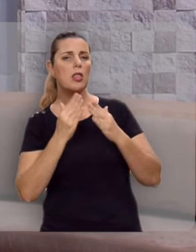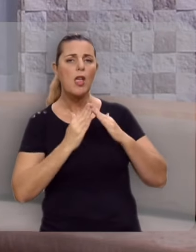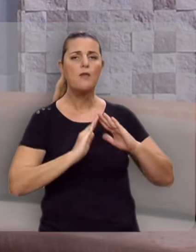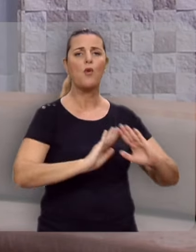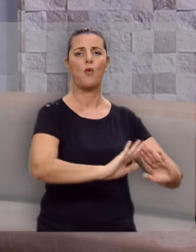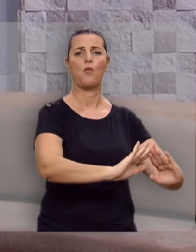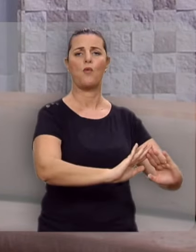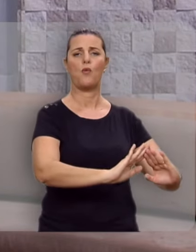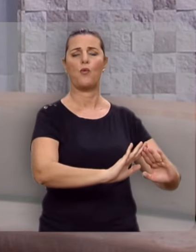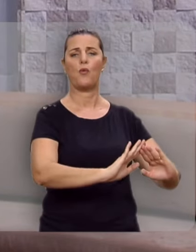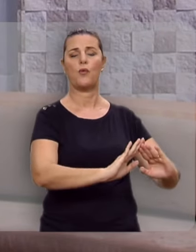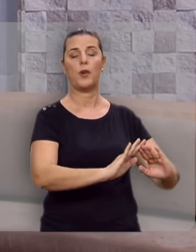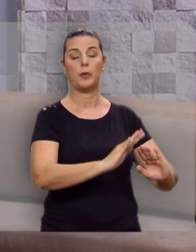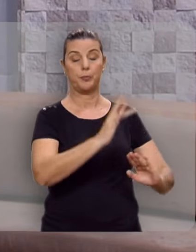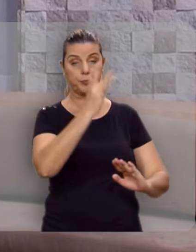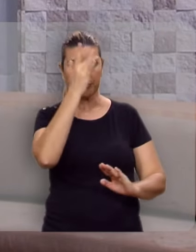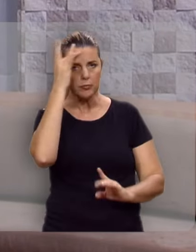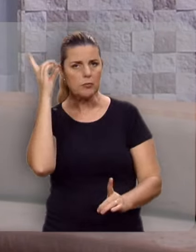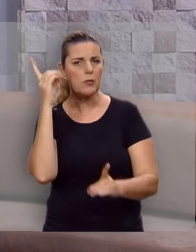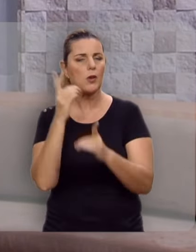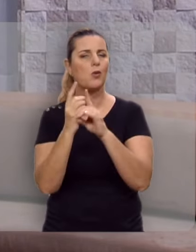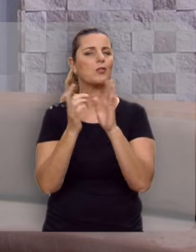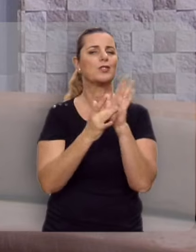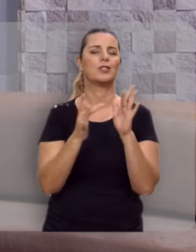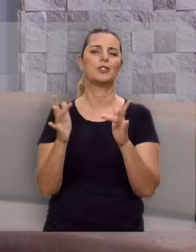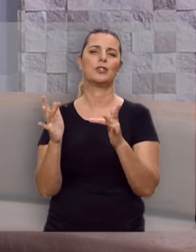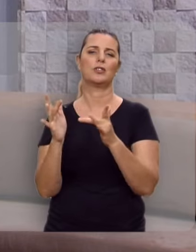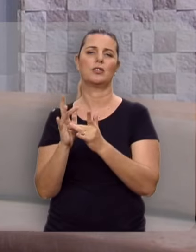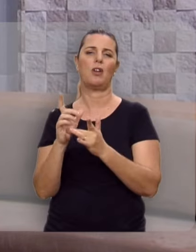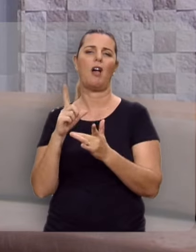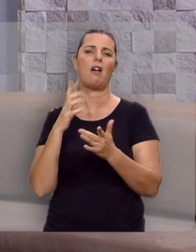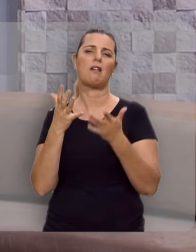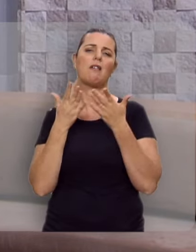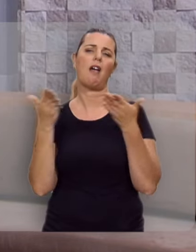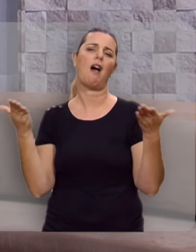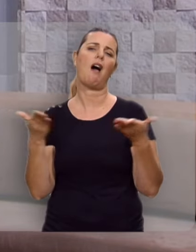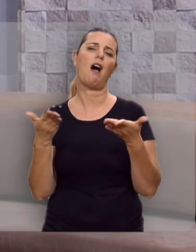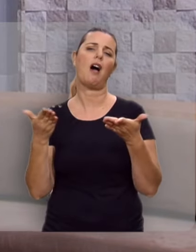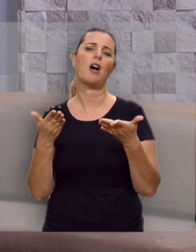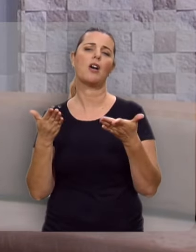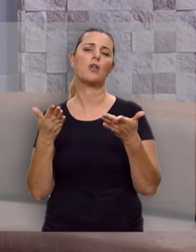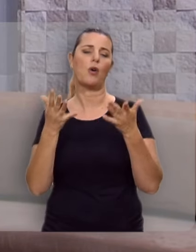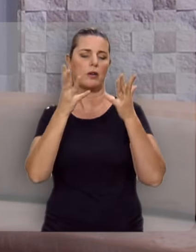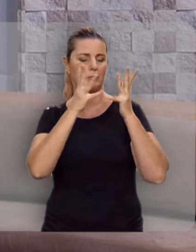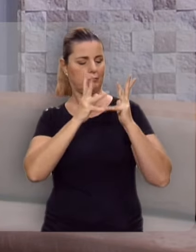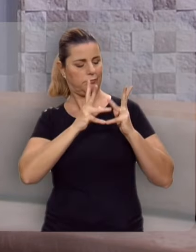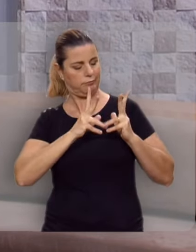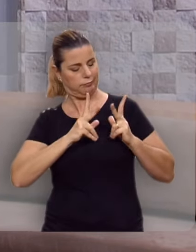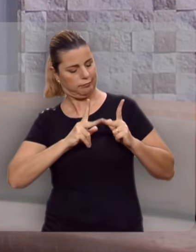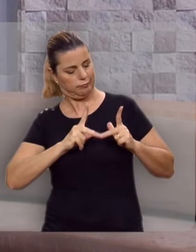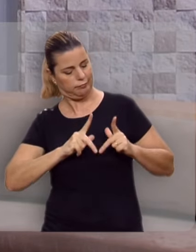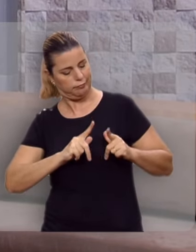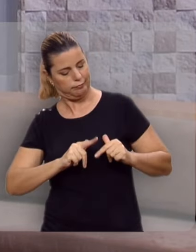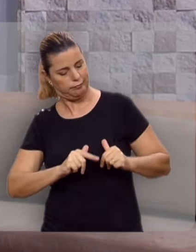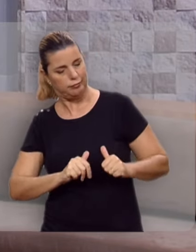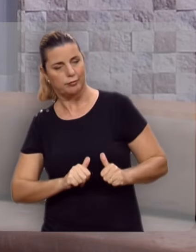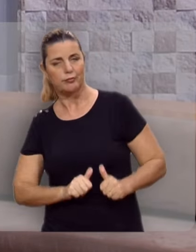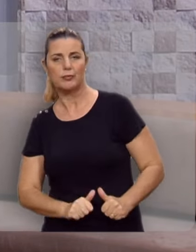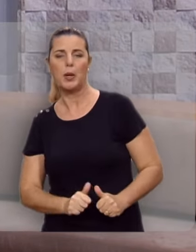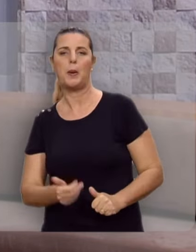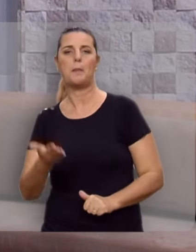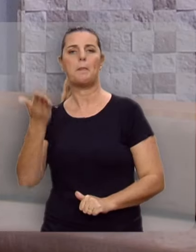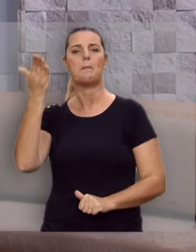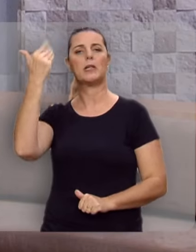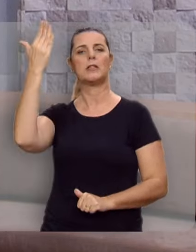restituir. Aquele que tem o encontro com Jesus, está querendo agora fazer uma limpeza, uma faxina